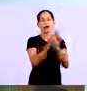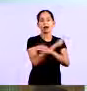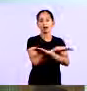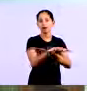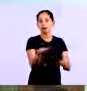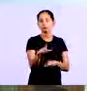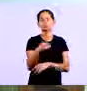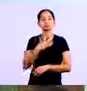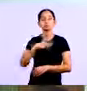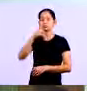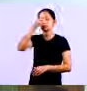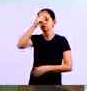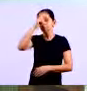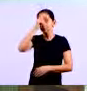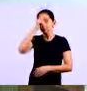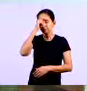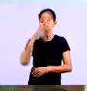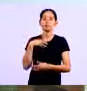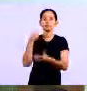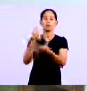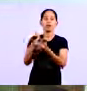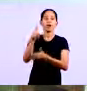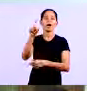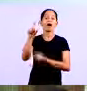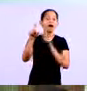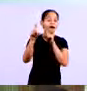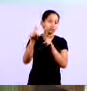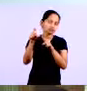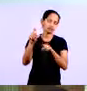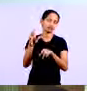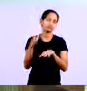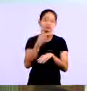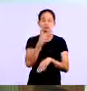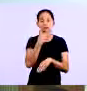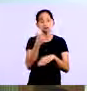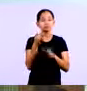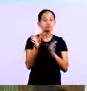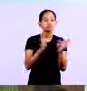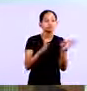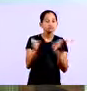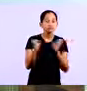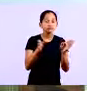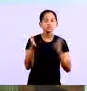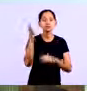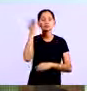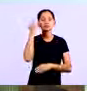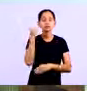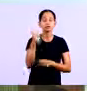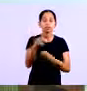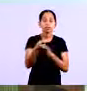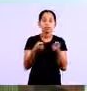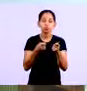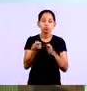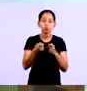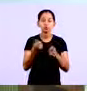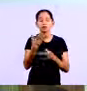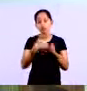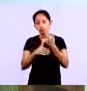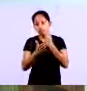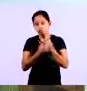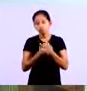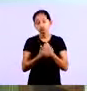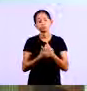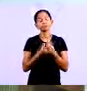reposto na sua conta, junto com todos os pagamentos que ser depositados na sua conta, né? Então, é preciso que você tenha um controle. Muita